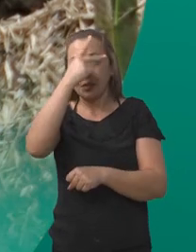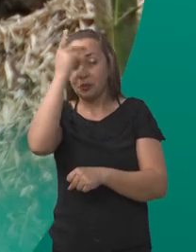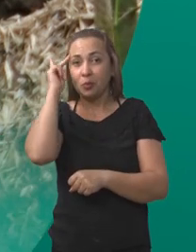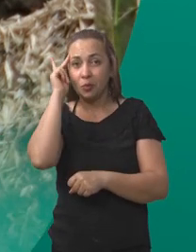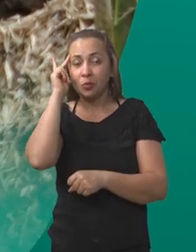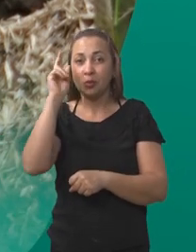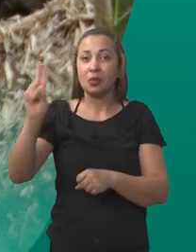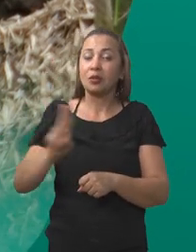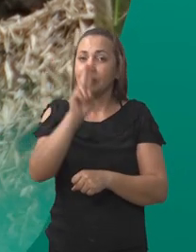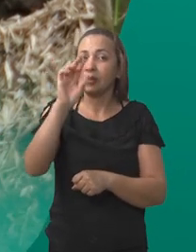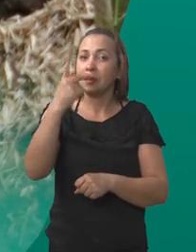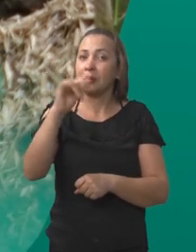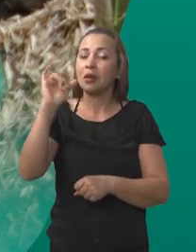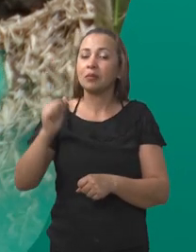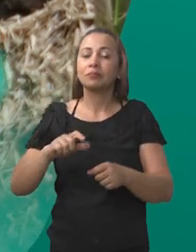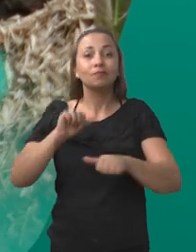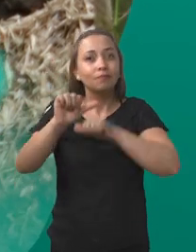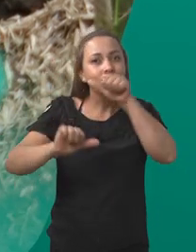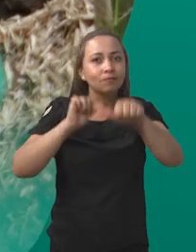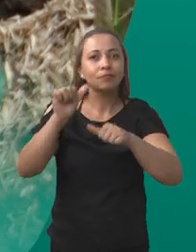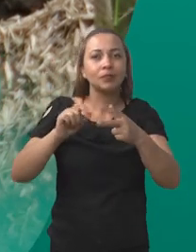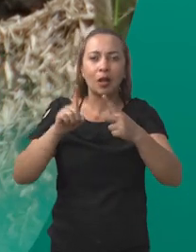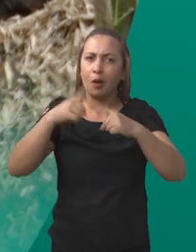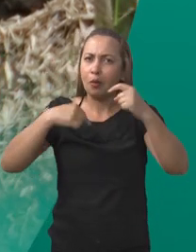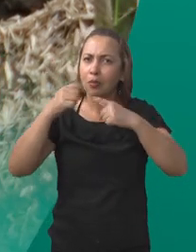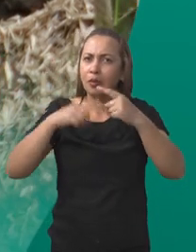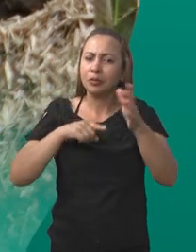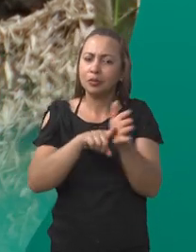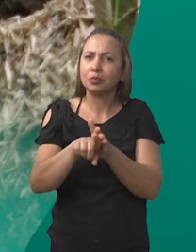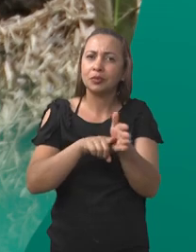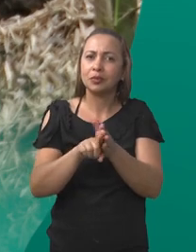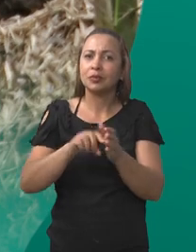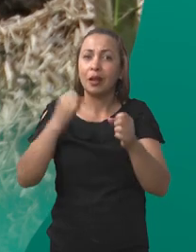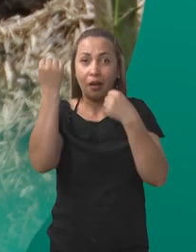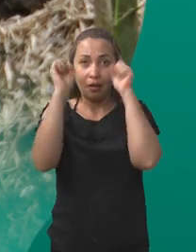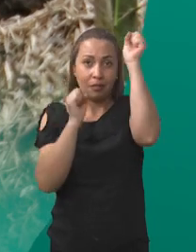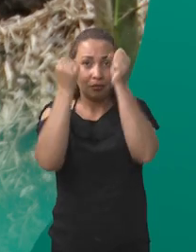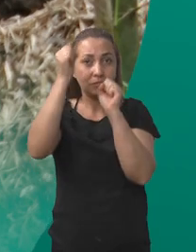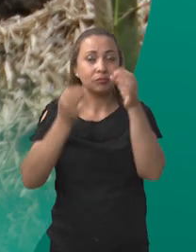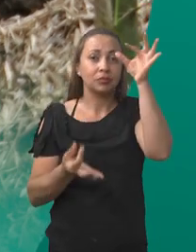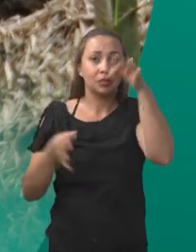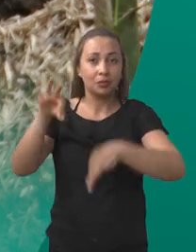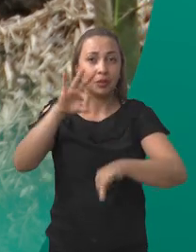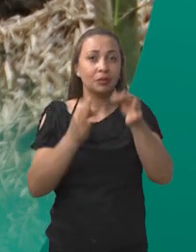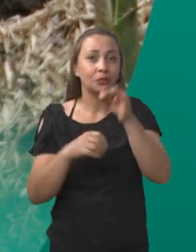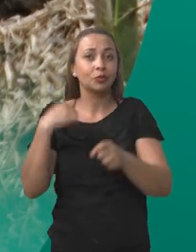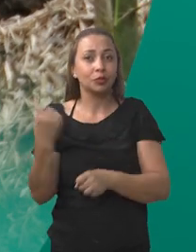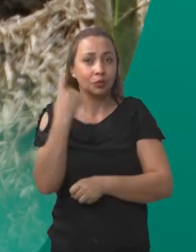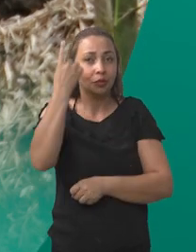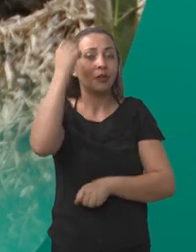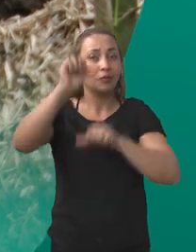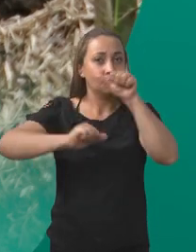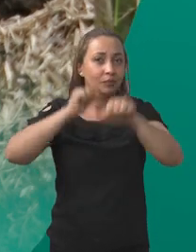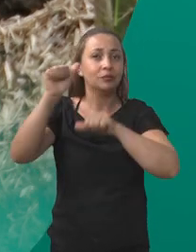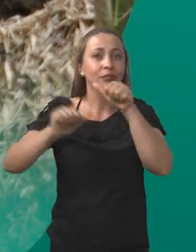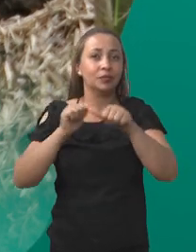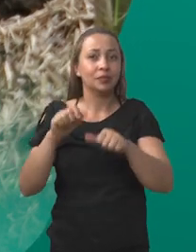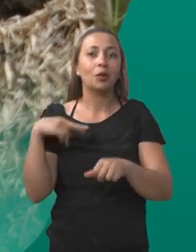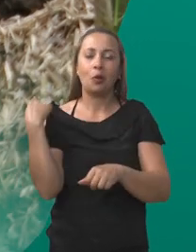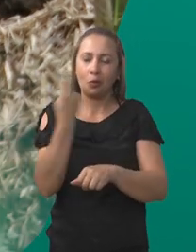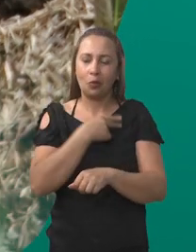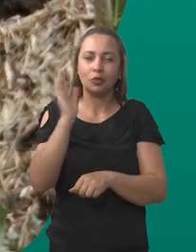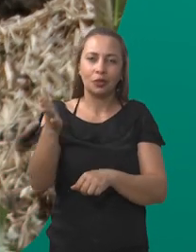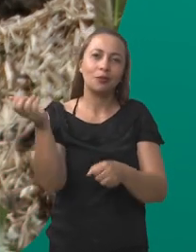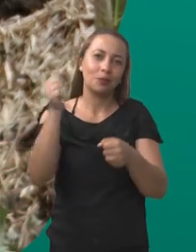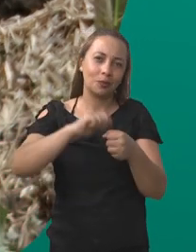Universidade Estadual do Piauí têm transformado objetos de pesquisa em equipamentos de laboratório de autodesenvolvimento. A